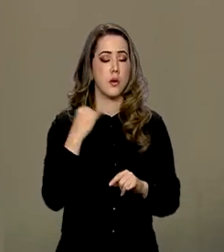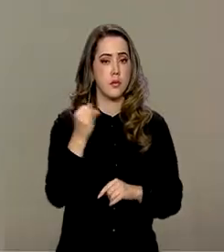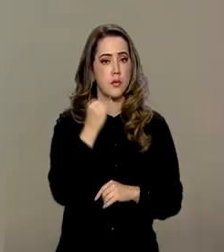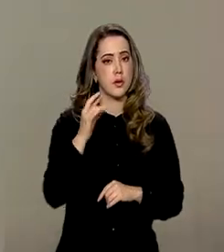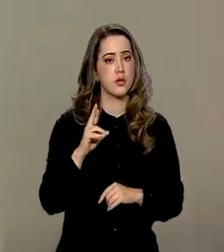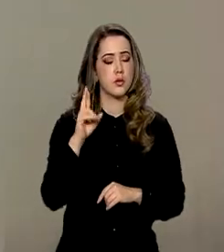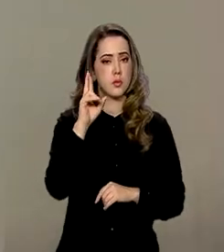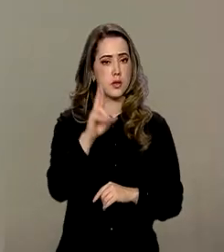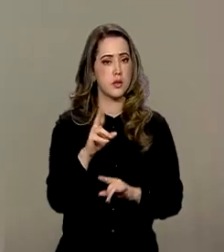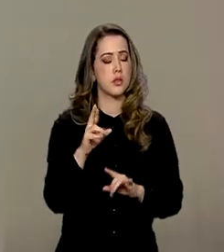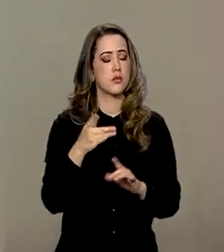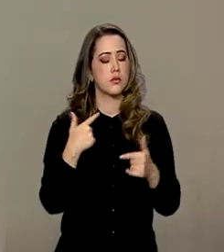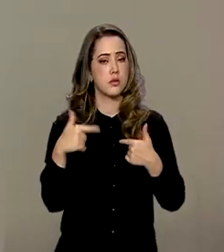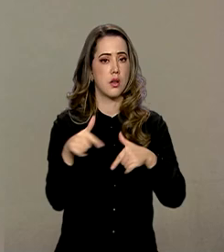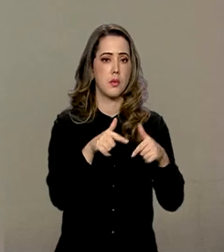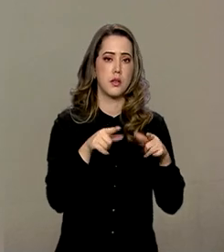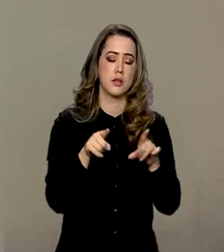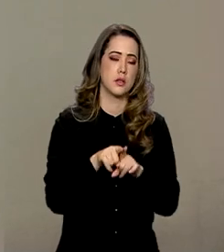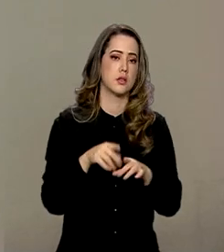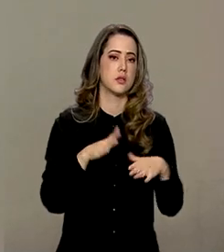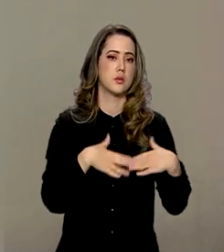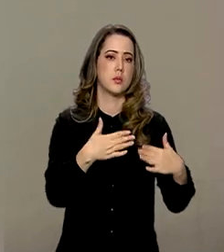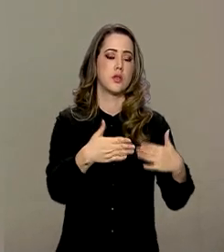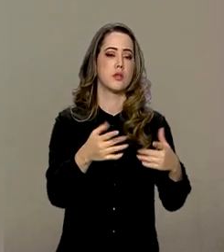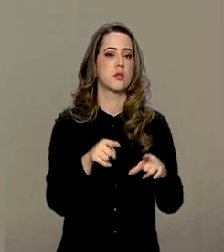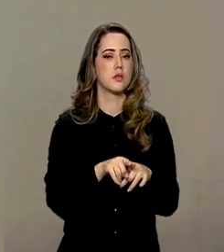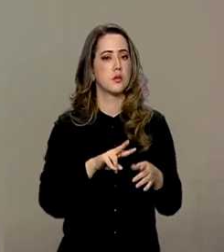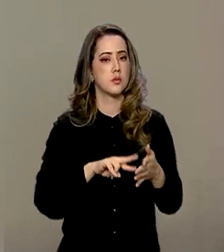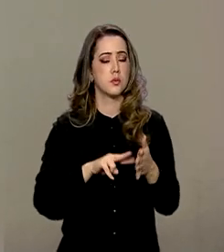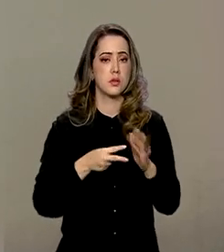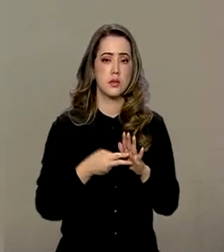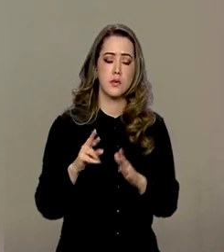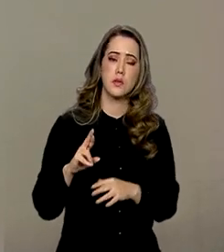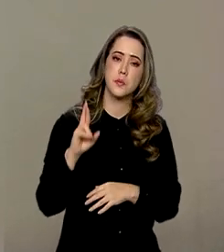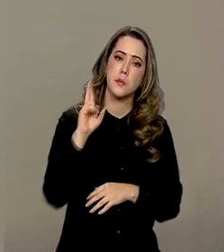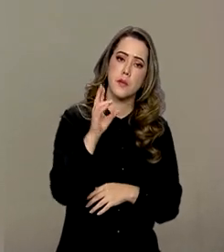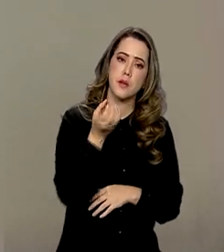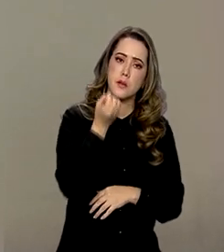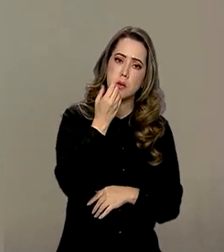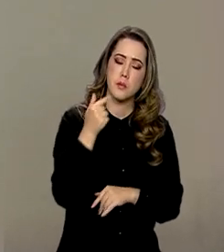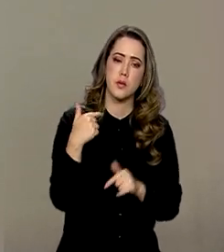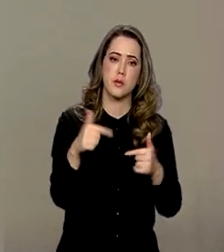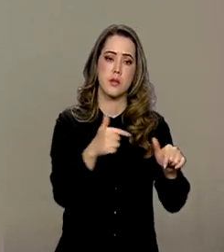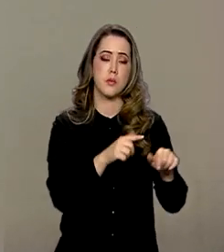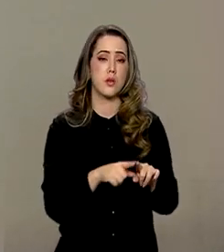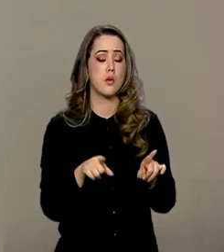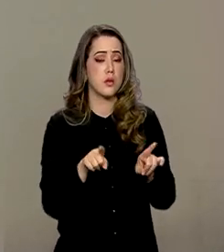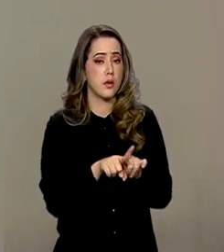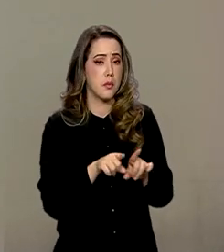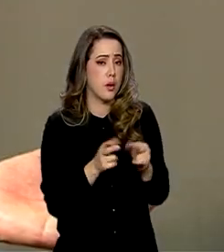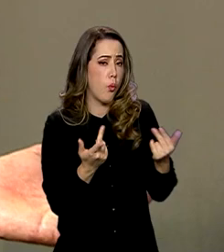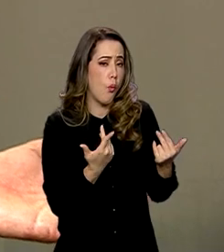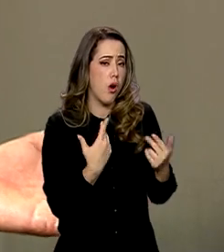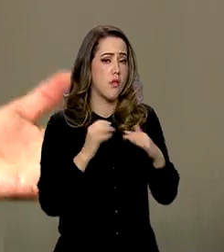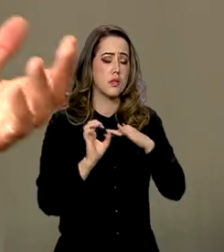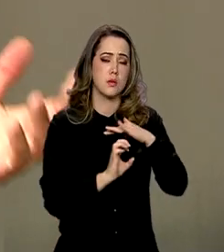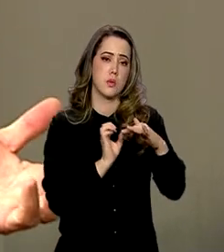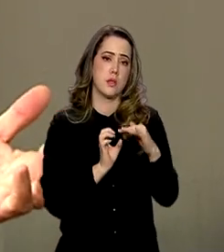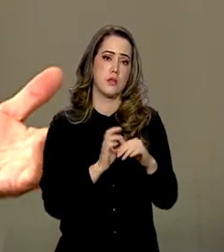participantes, ativos nesse processo, para poder representar bem seus trabalhadores. E, da mesma forma, as empresas.